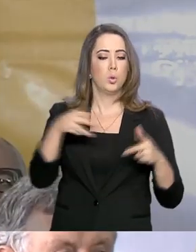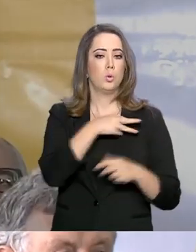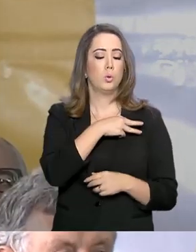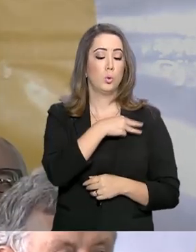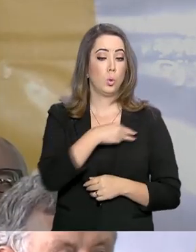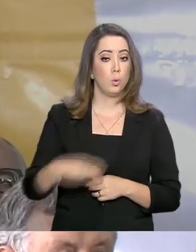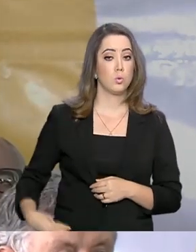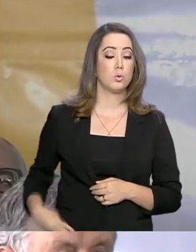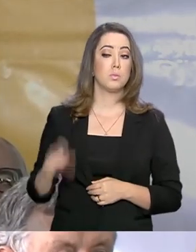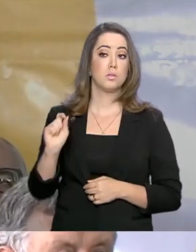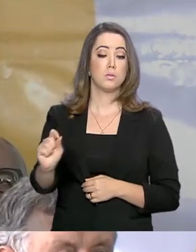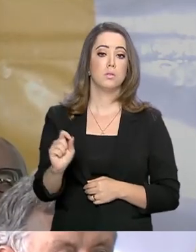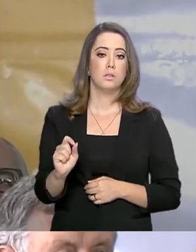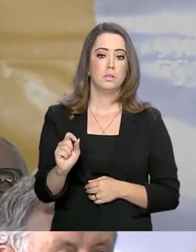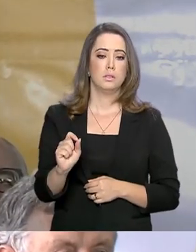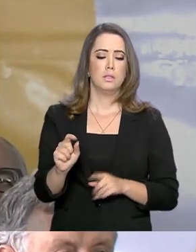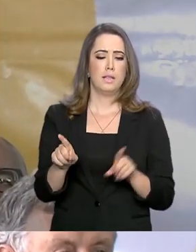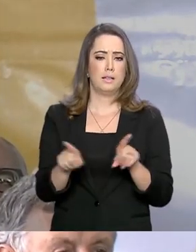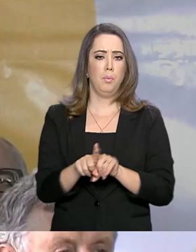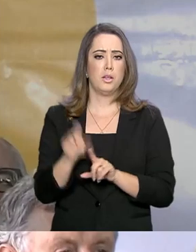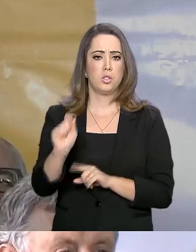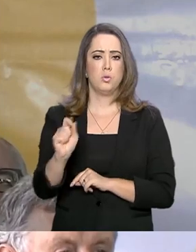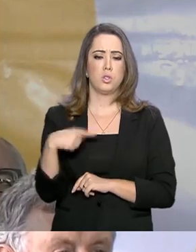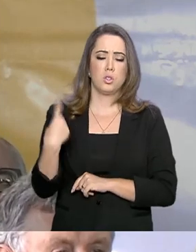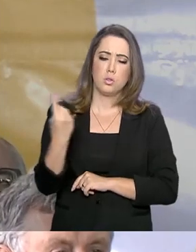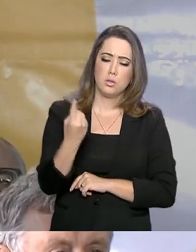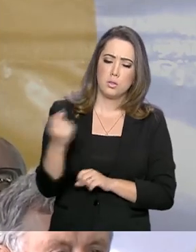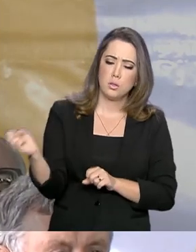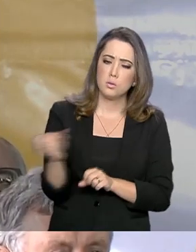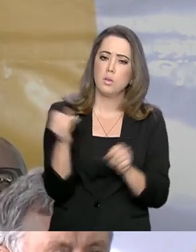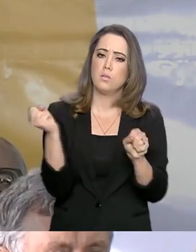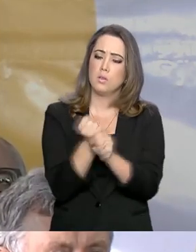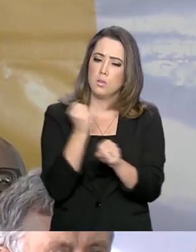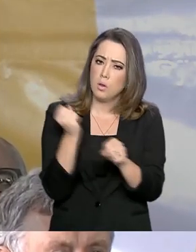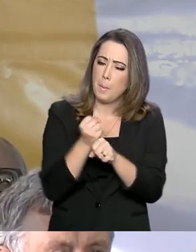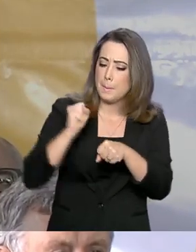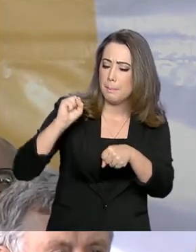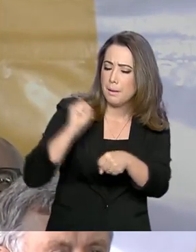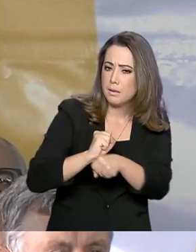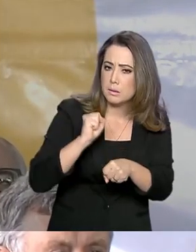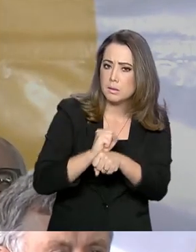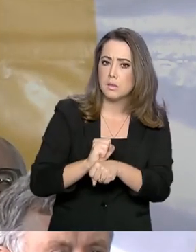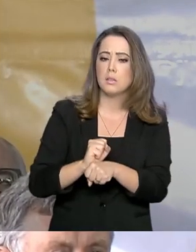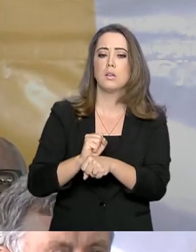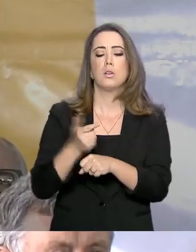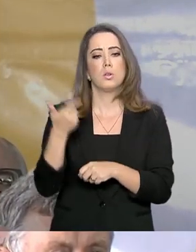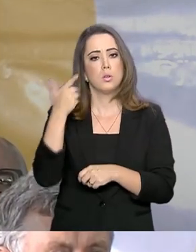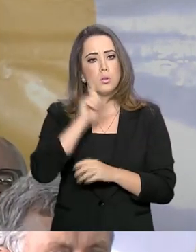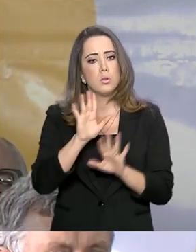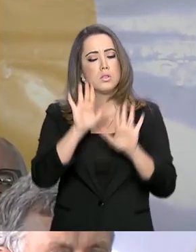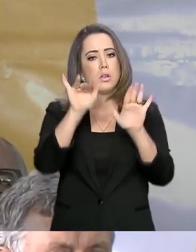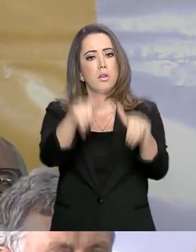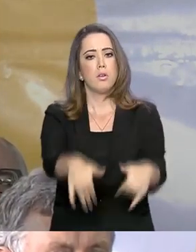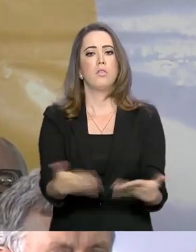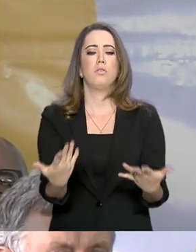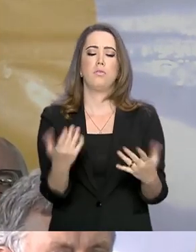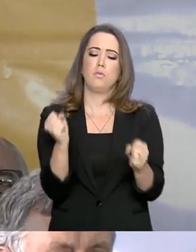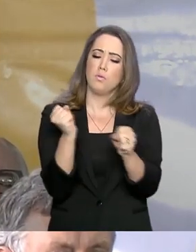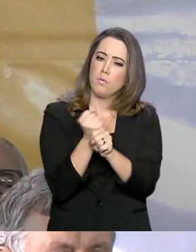é fazer de tudo para que obras paradas sejam concluídas.